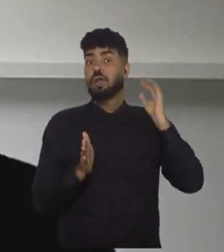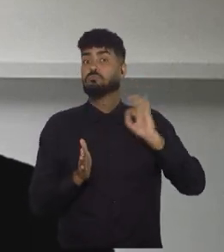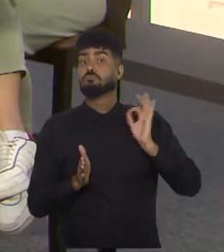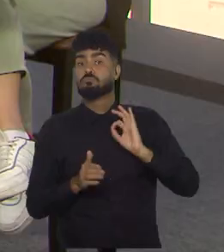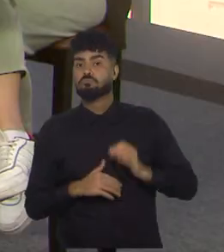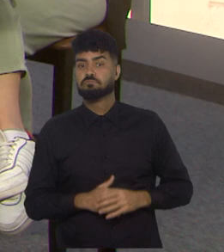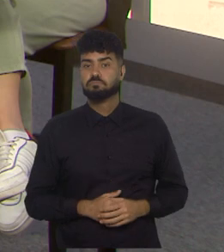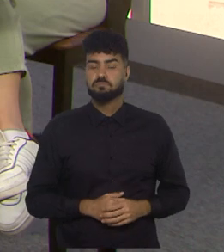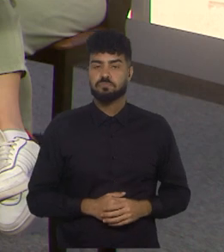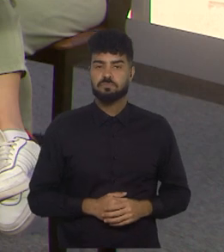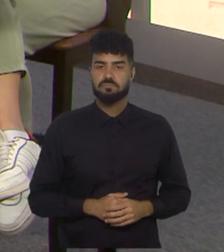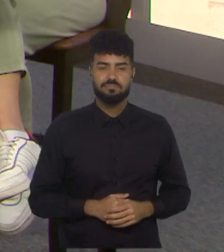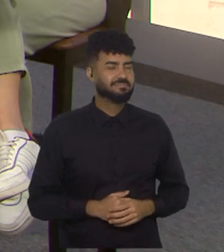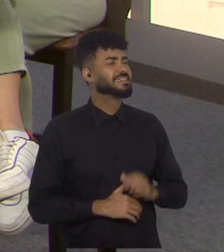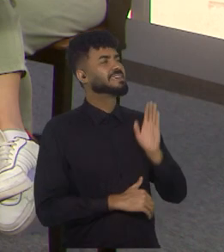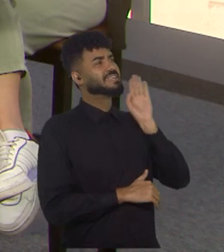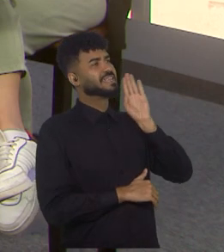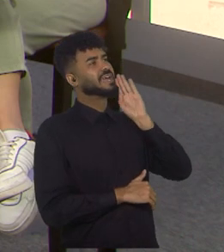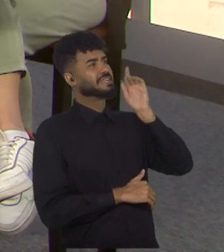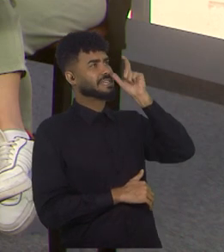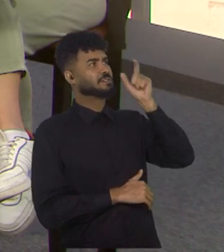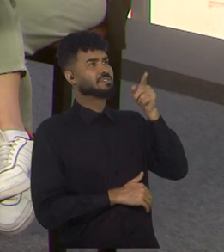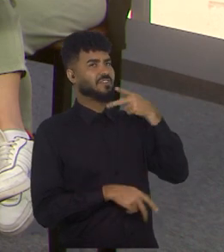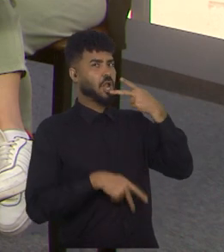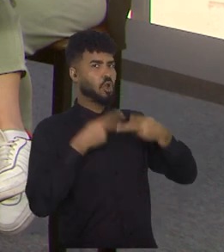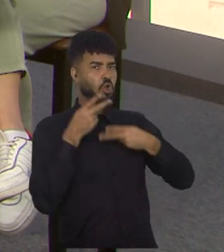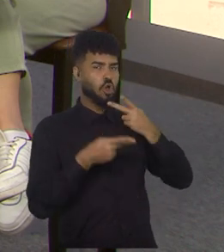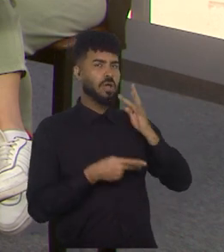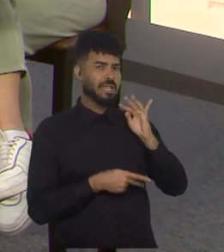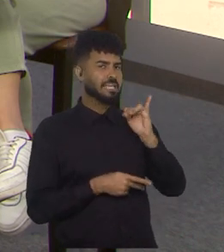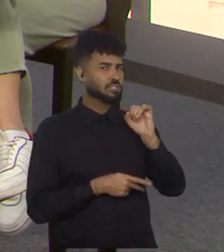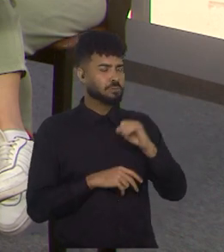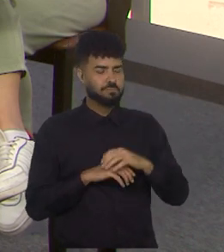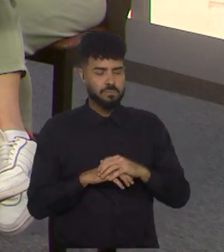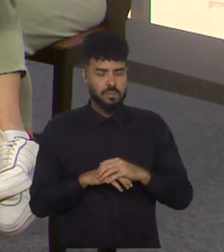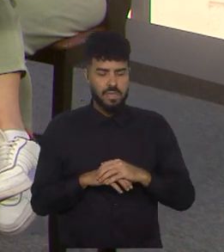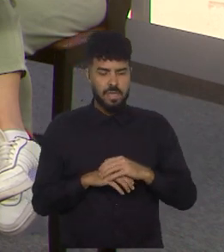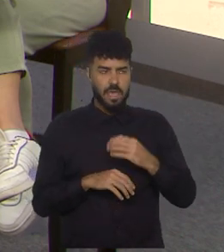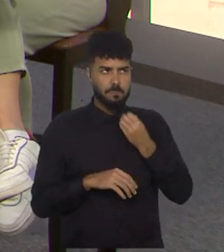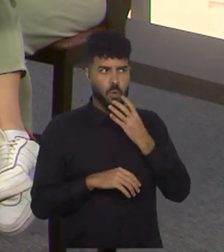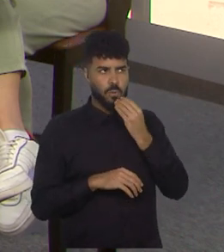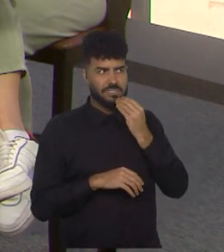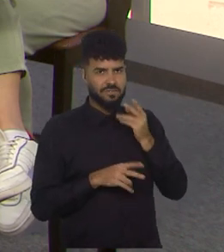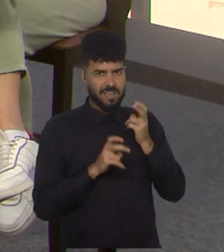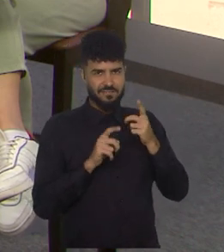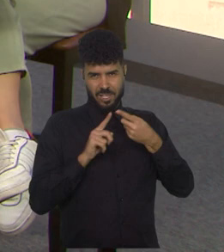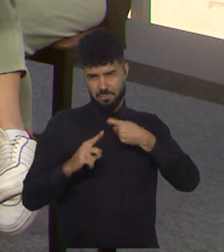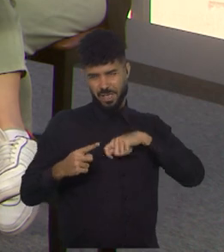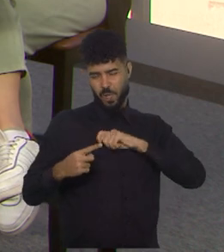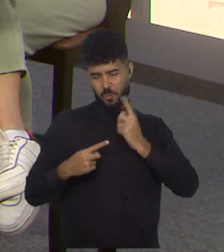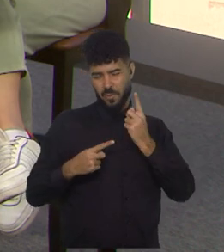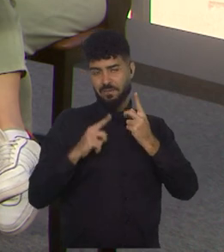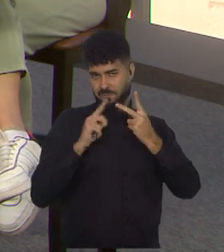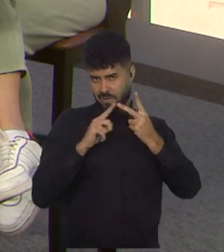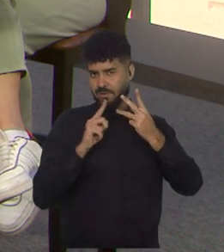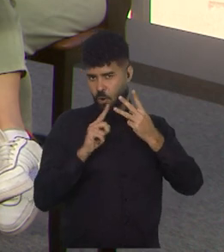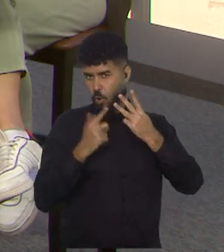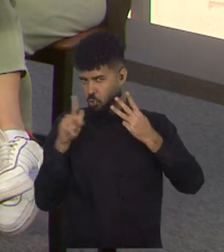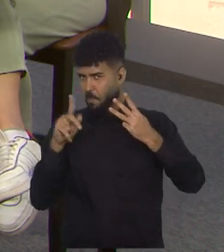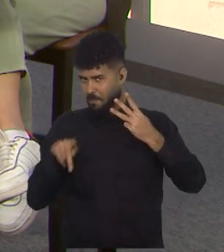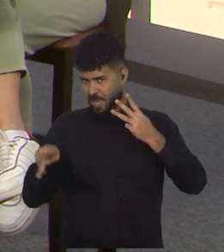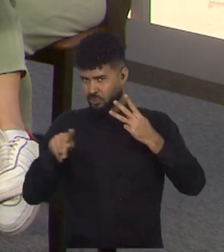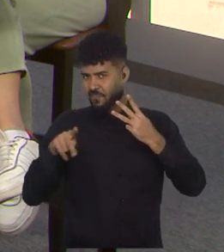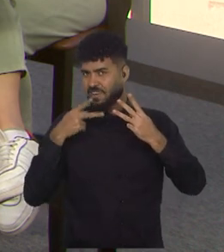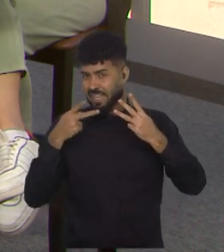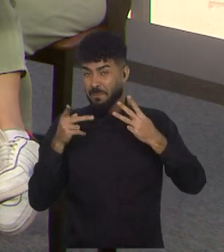Copa. É bacana o que você falou, Thais, que é legal observar. A gente vai passar para os outros países também, mas é importante falar